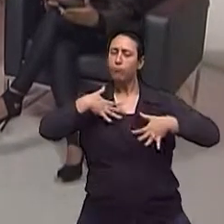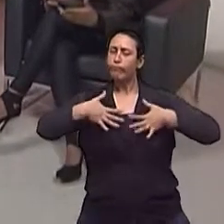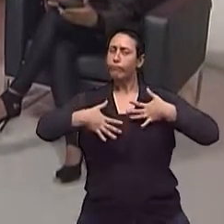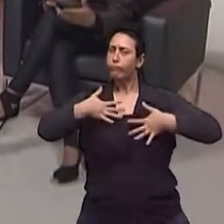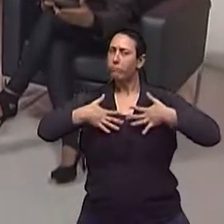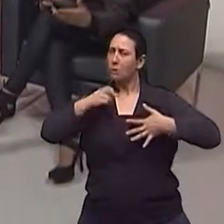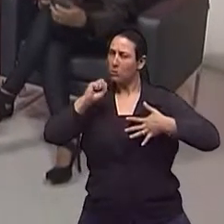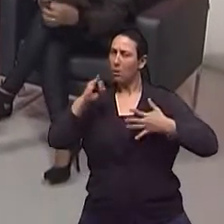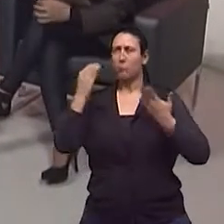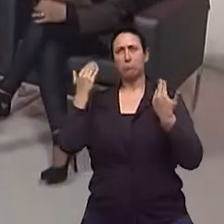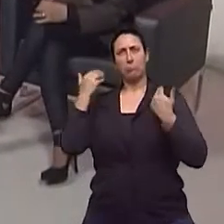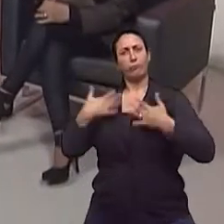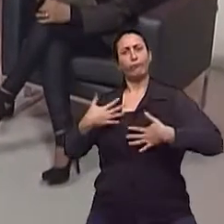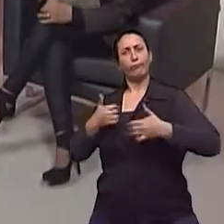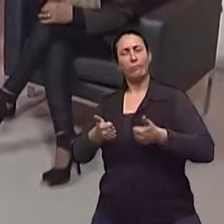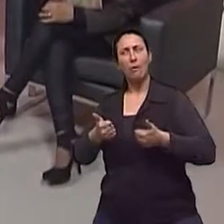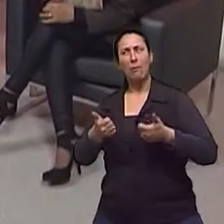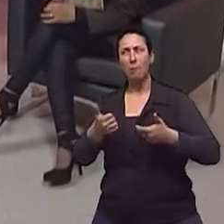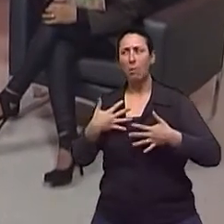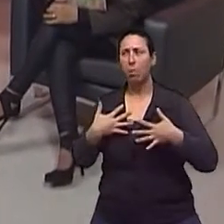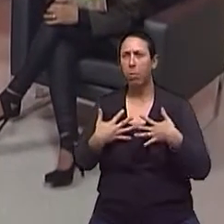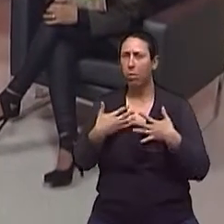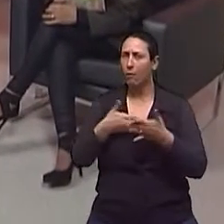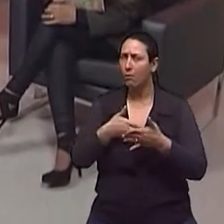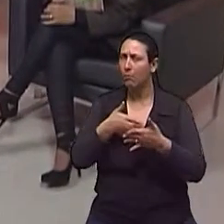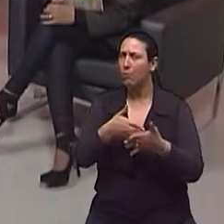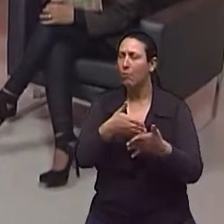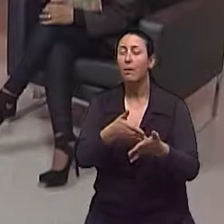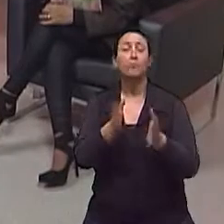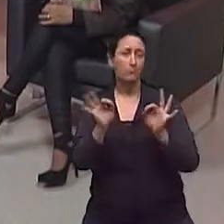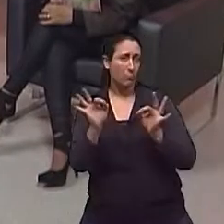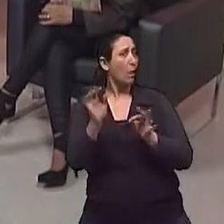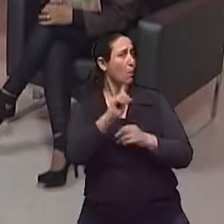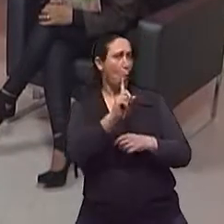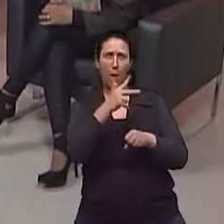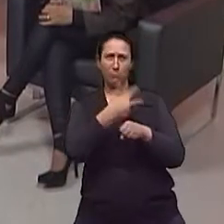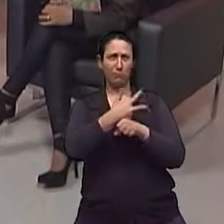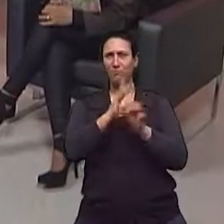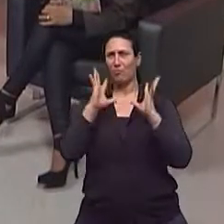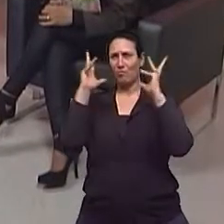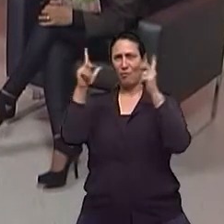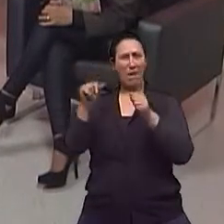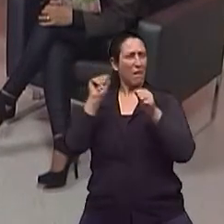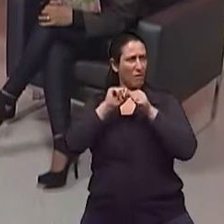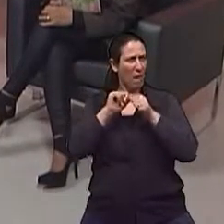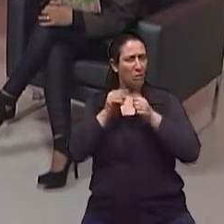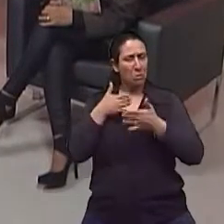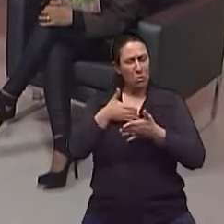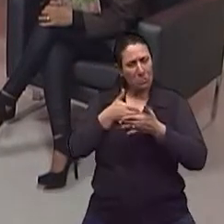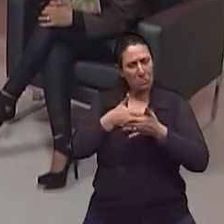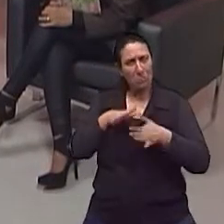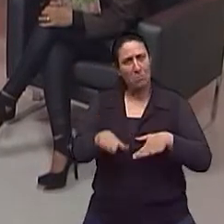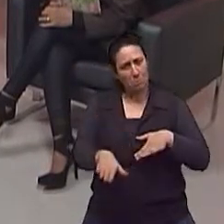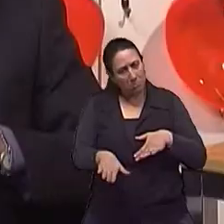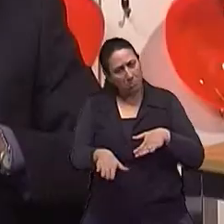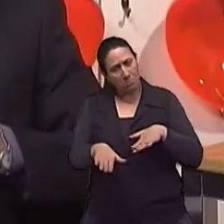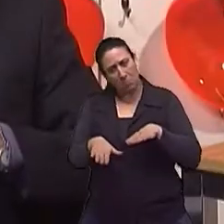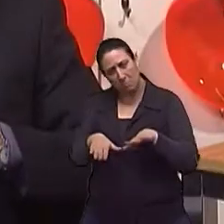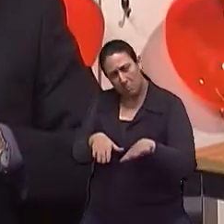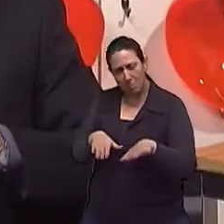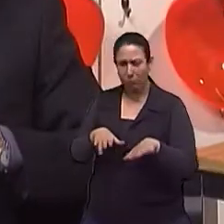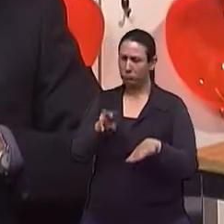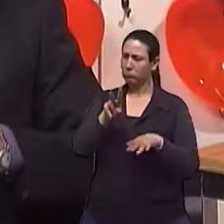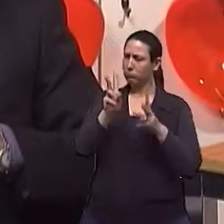não é normal, né? Em idosos de qualquer idade, caminhar arrastando os pés com os passinhos curtos. Isso quase sempre significa